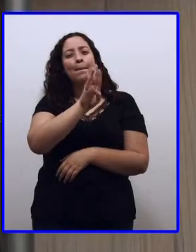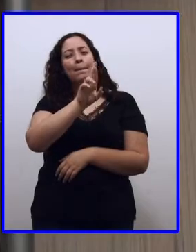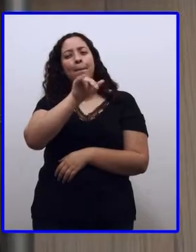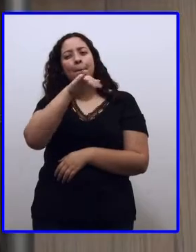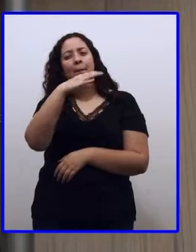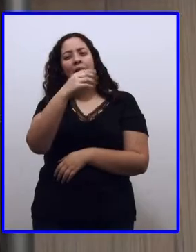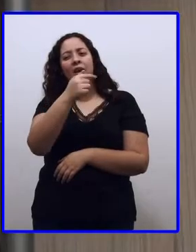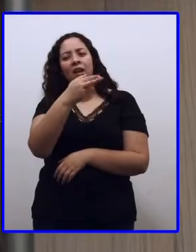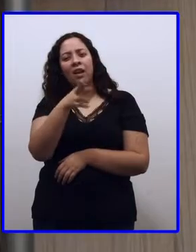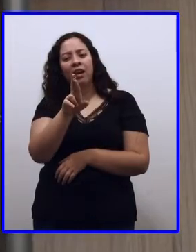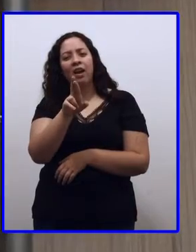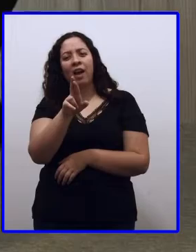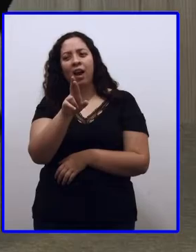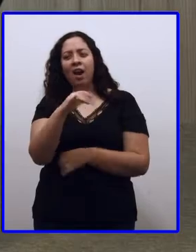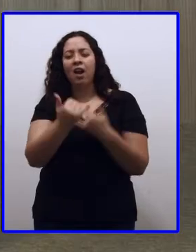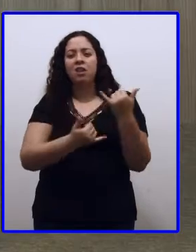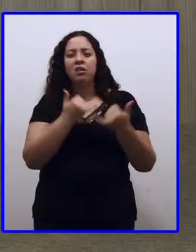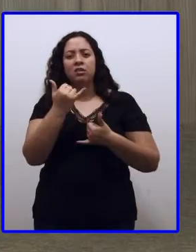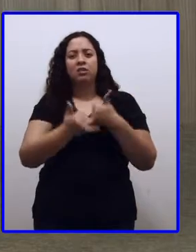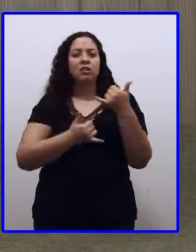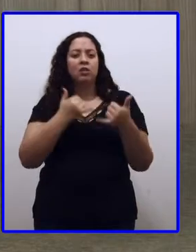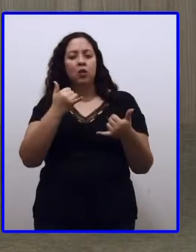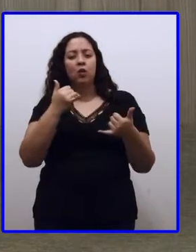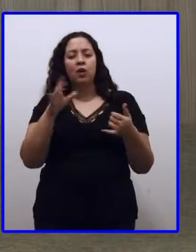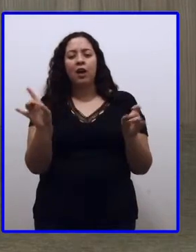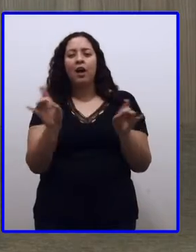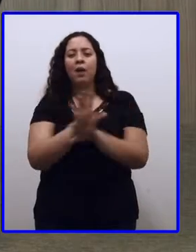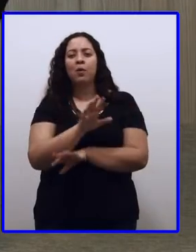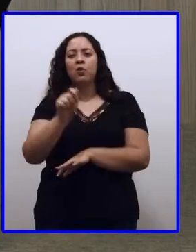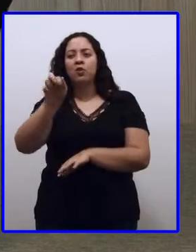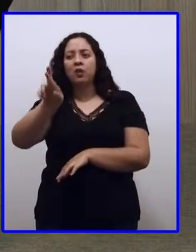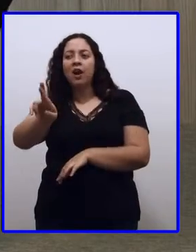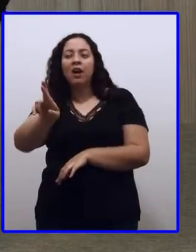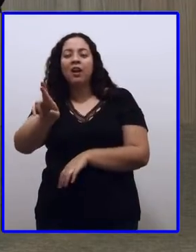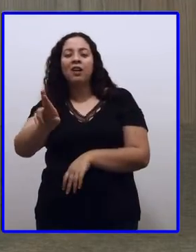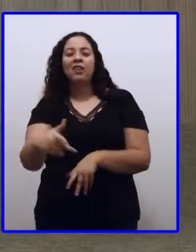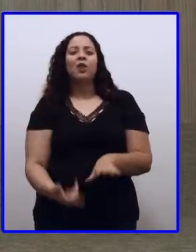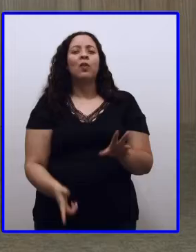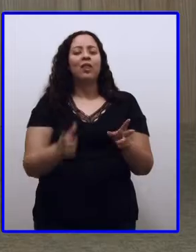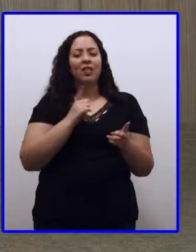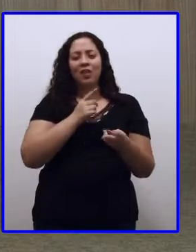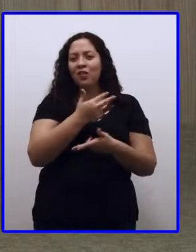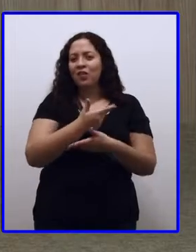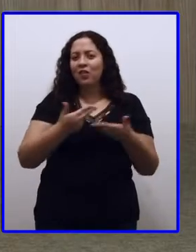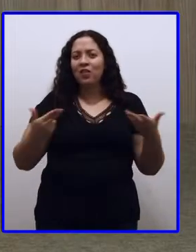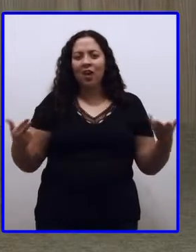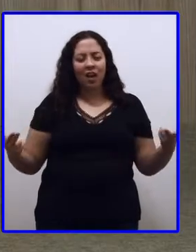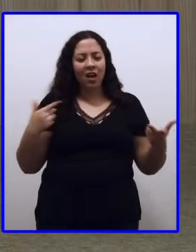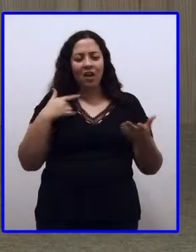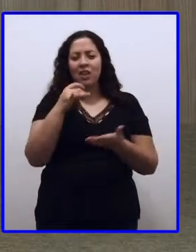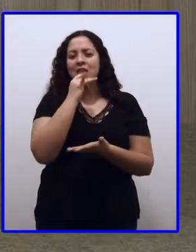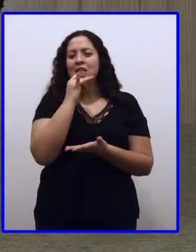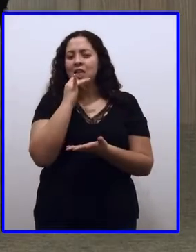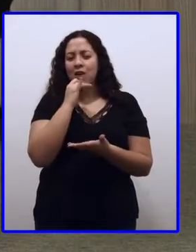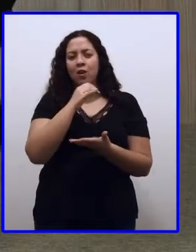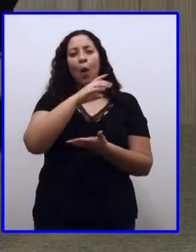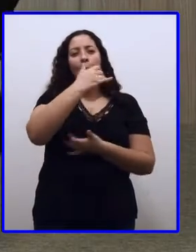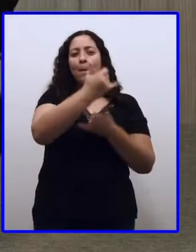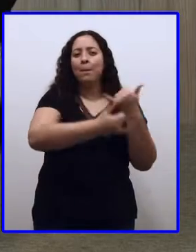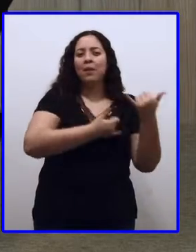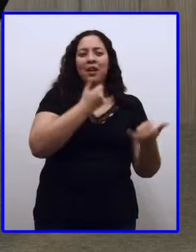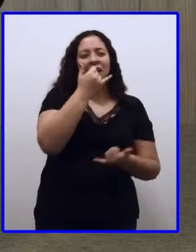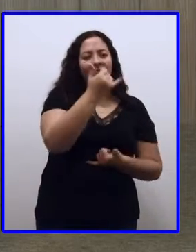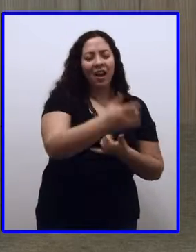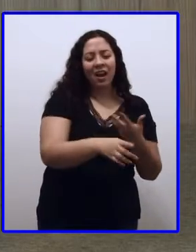E o que mais que a gente pode ver? Nós temos falar, estudar. O mais, Pronatália? Amar. Uhum.